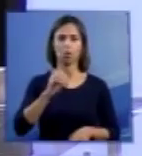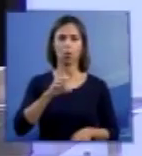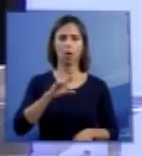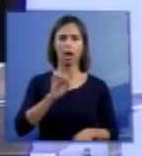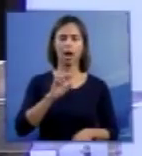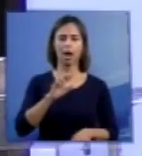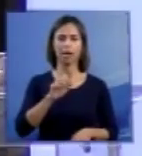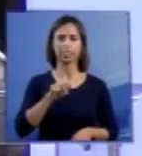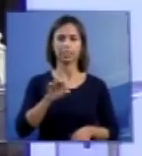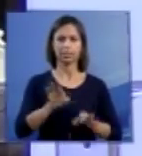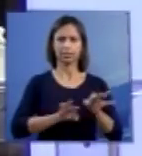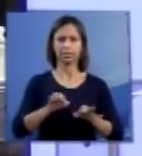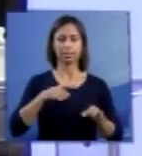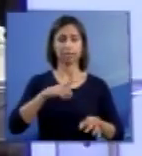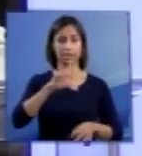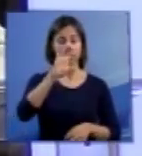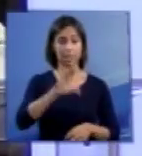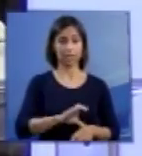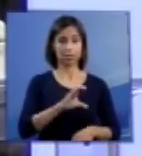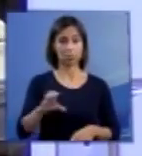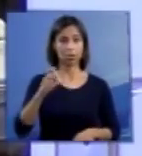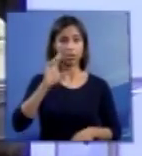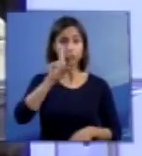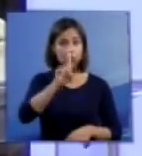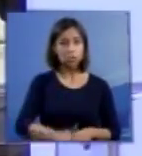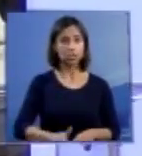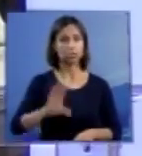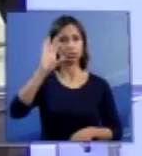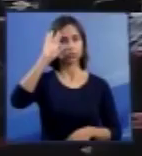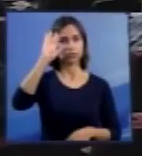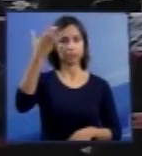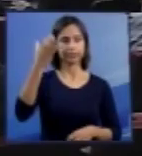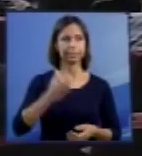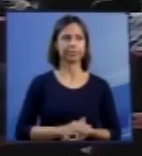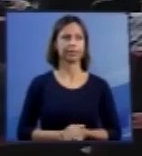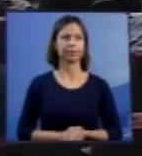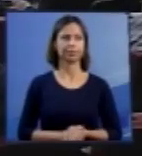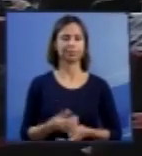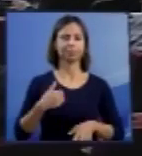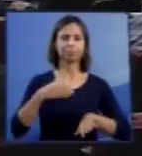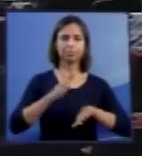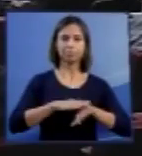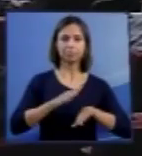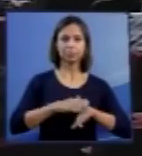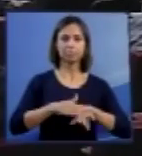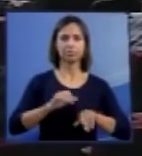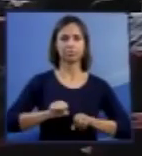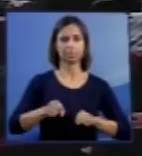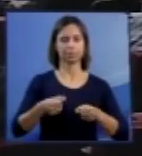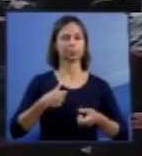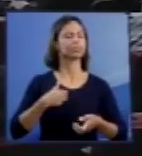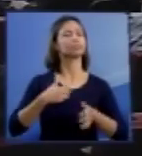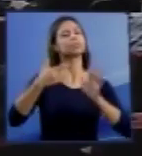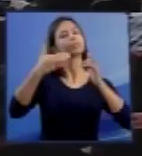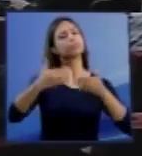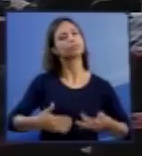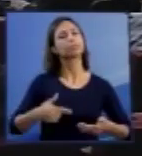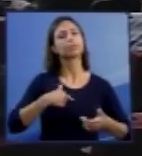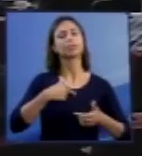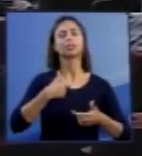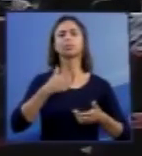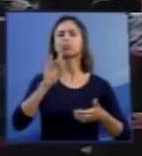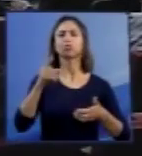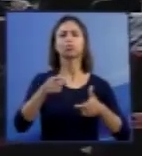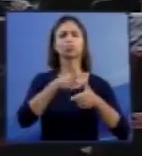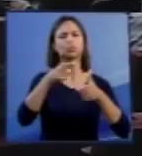Católica pelo Direito de Decidir. Dado o tempo de que dispomos aqui, eu vou me ater apenas a dois ou três